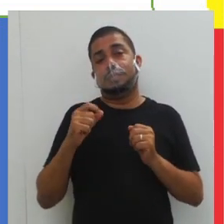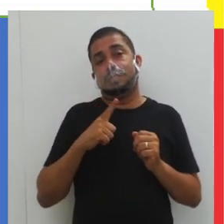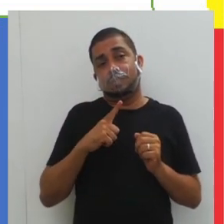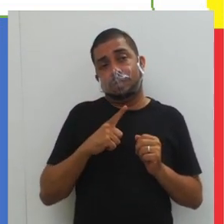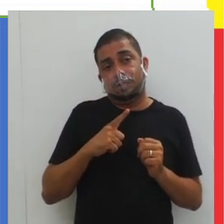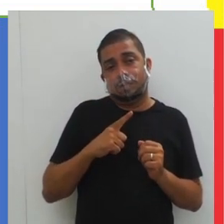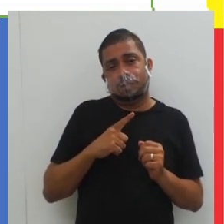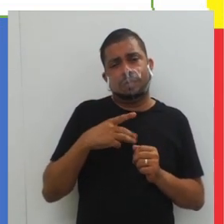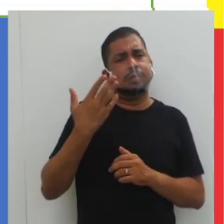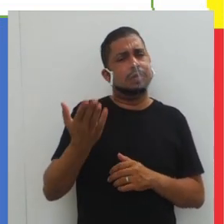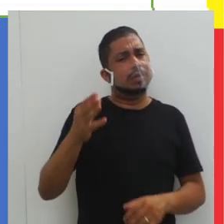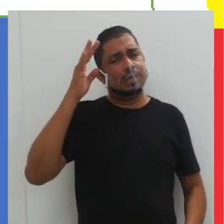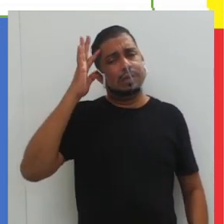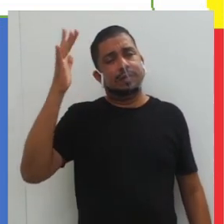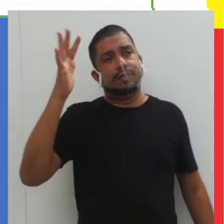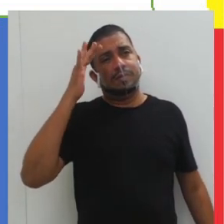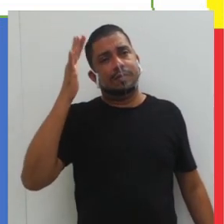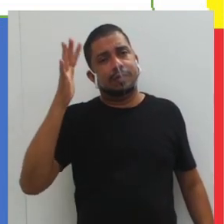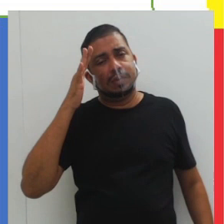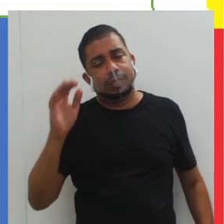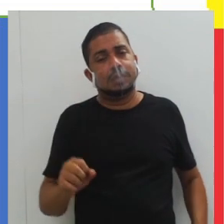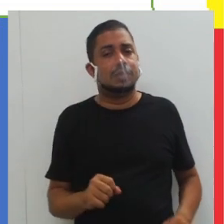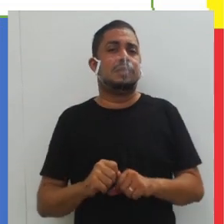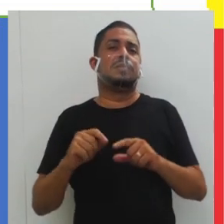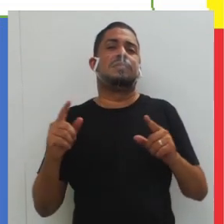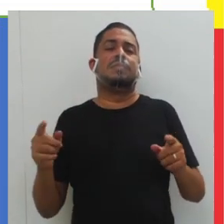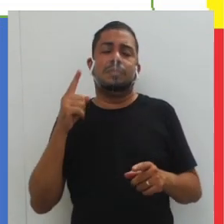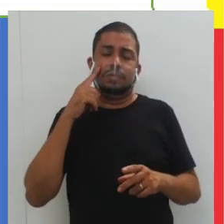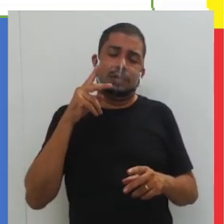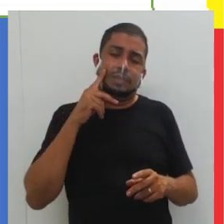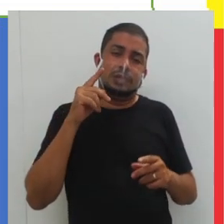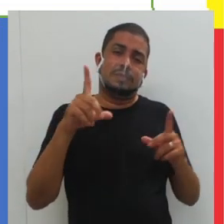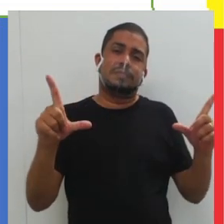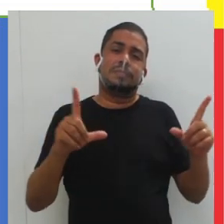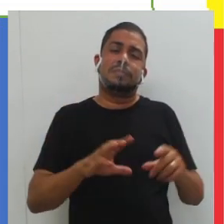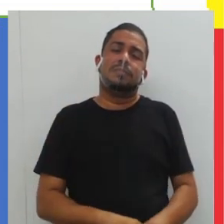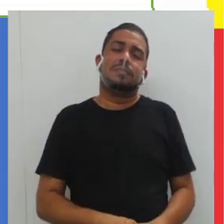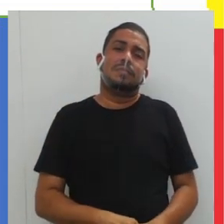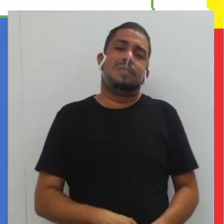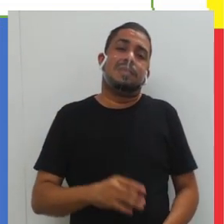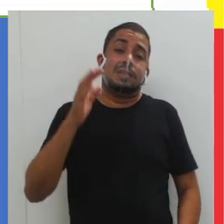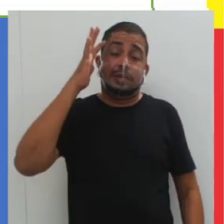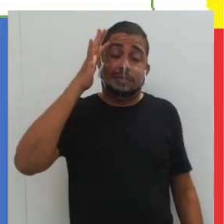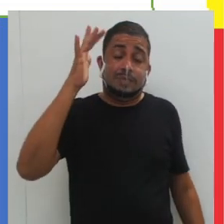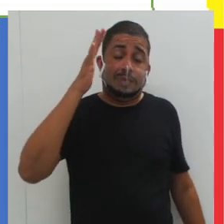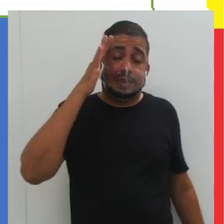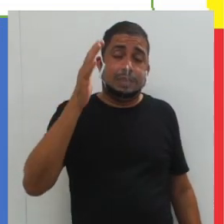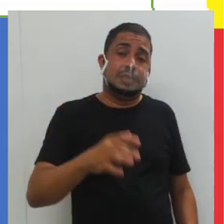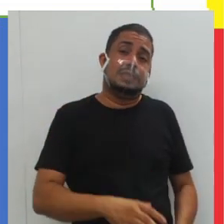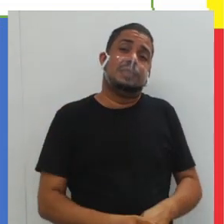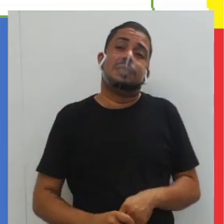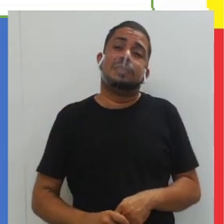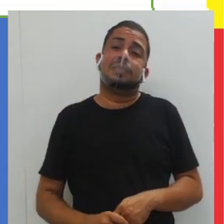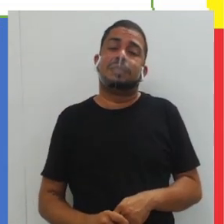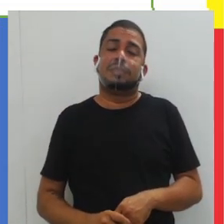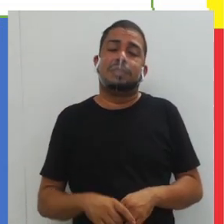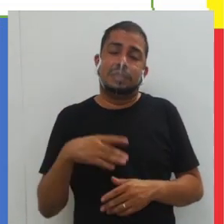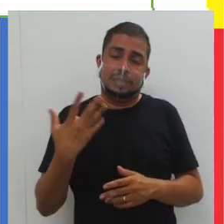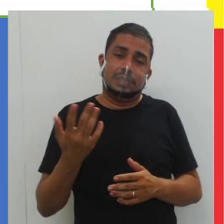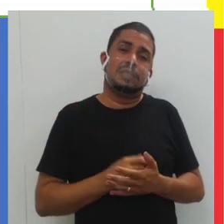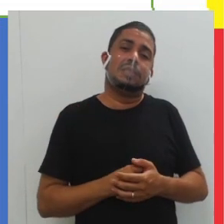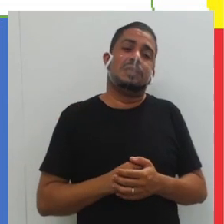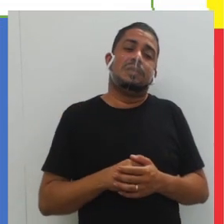possuem, reflitam, como na tela, olhem para a tela, reflitam essas